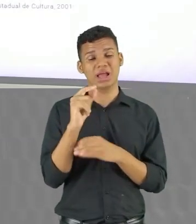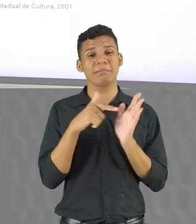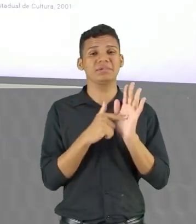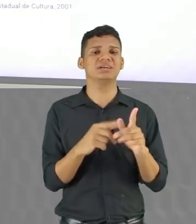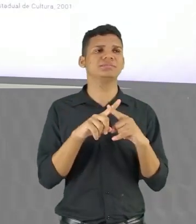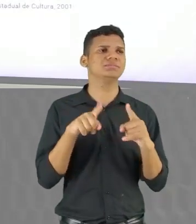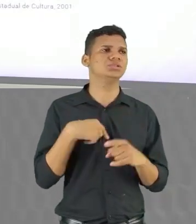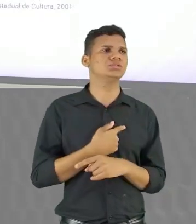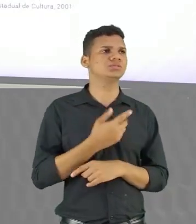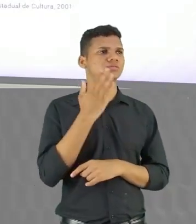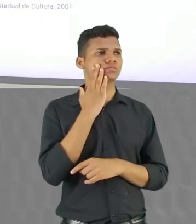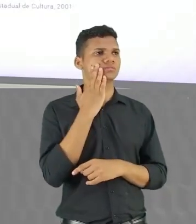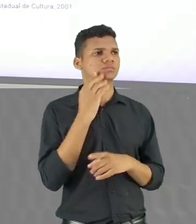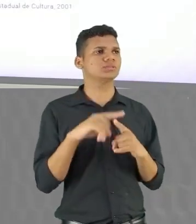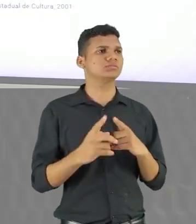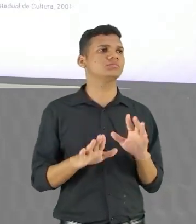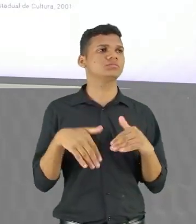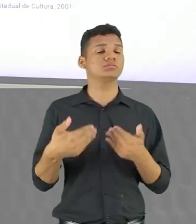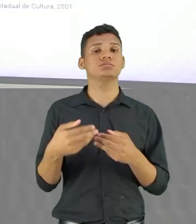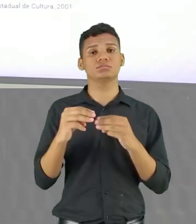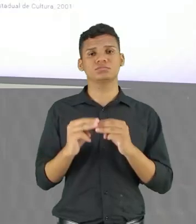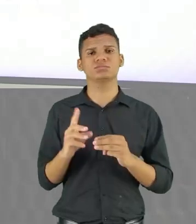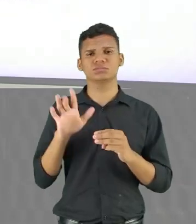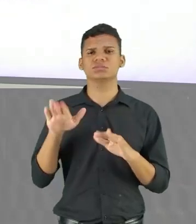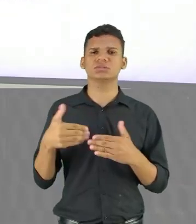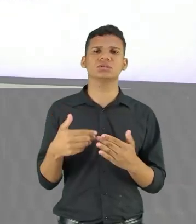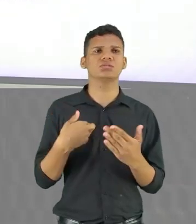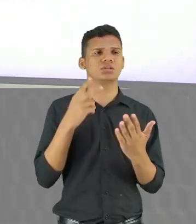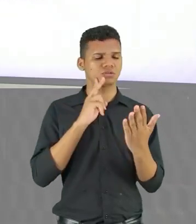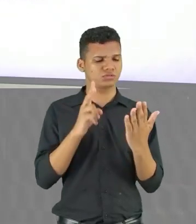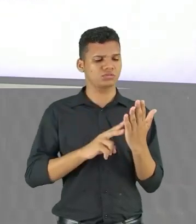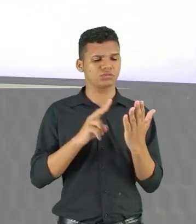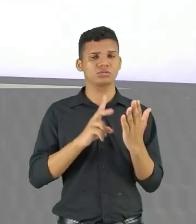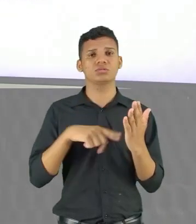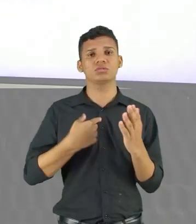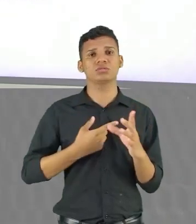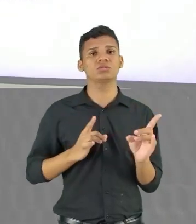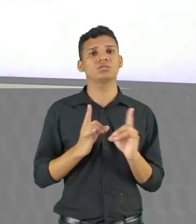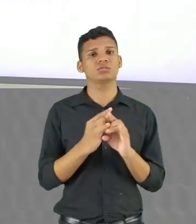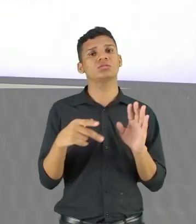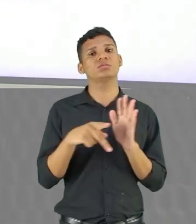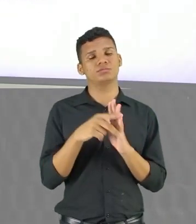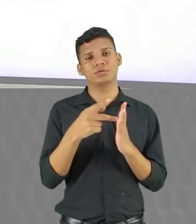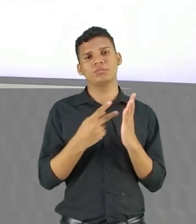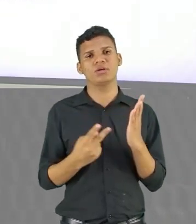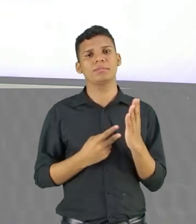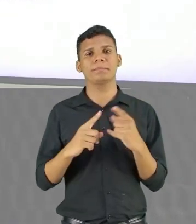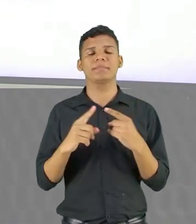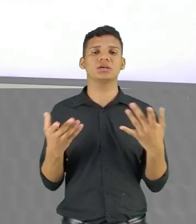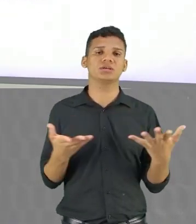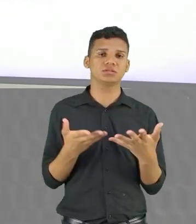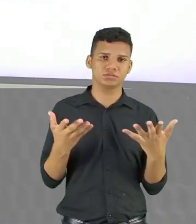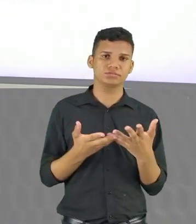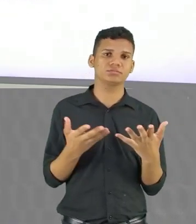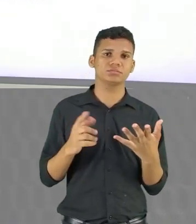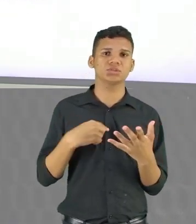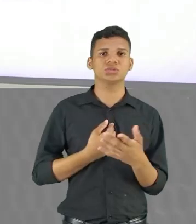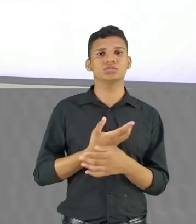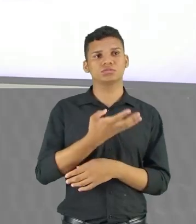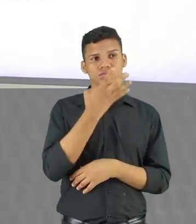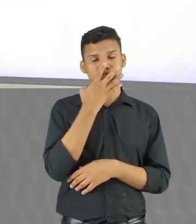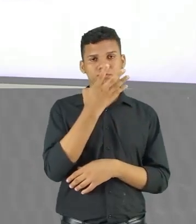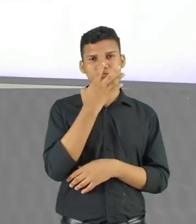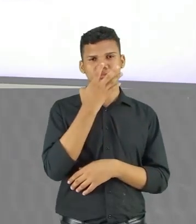consegue Depender a partir Da leitura Que a gente faz Desse poema E aí a gente vai Para o enunciado Da nossa questão Para poder ver